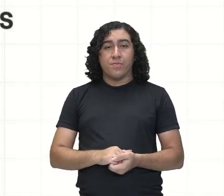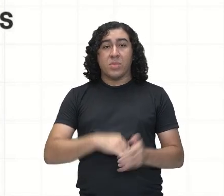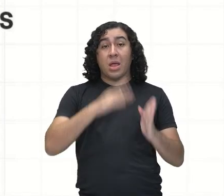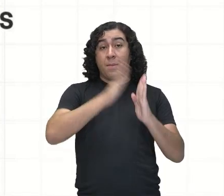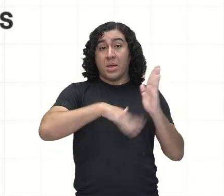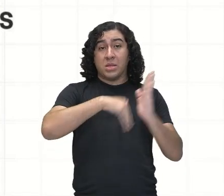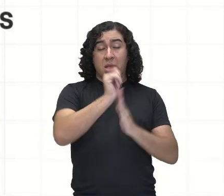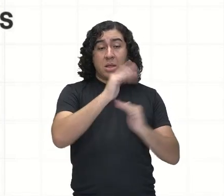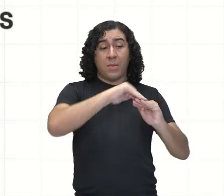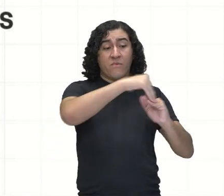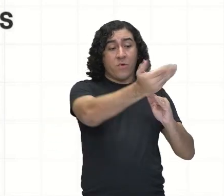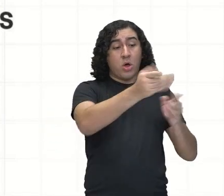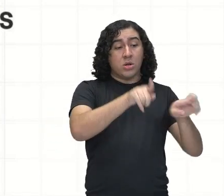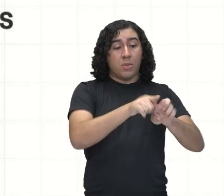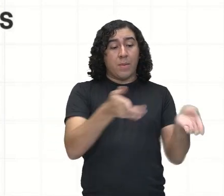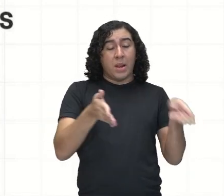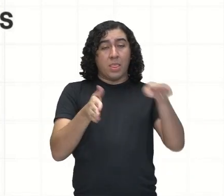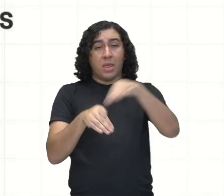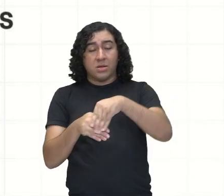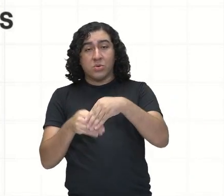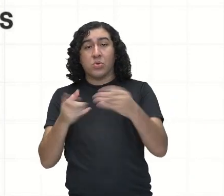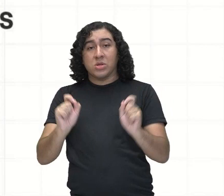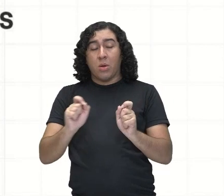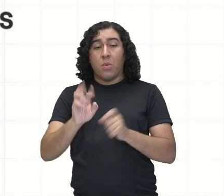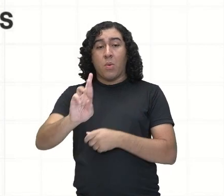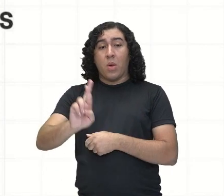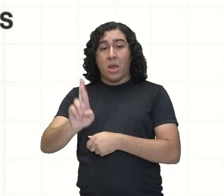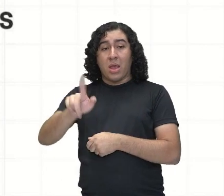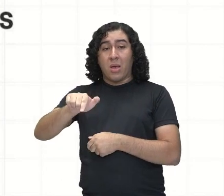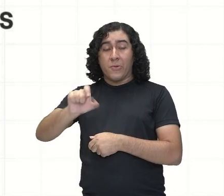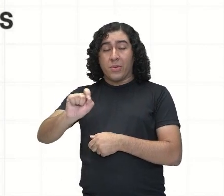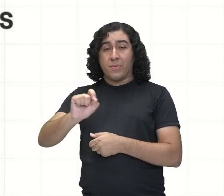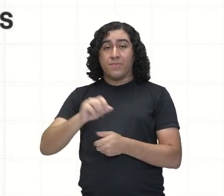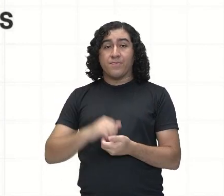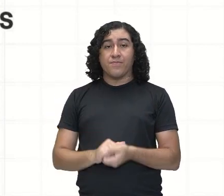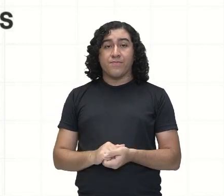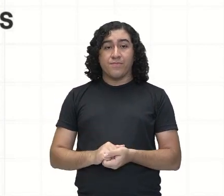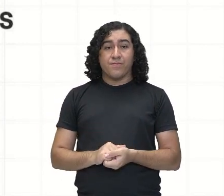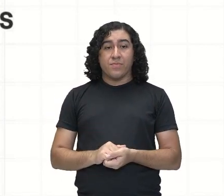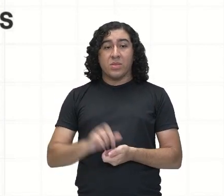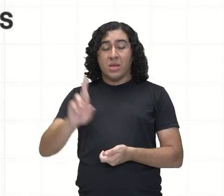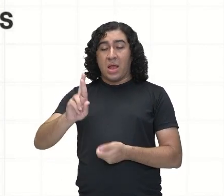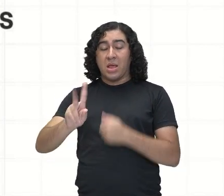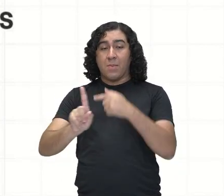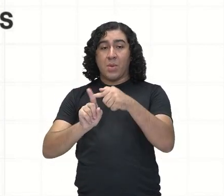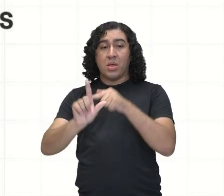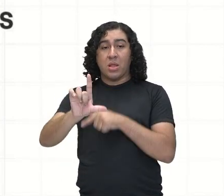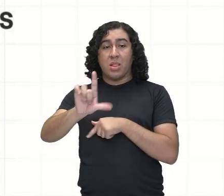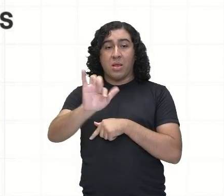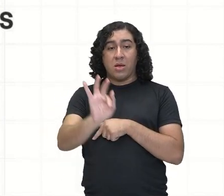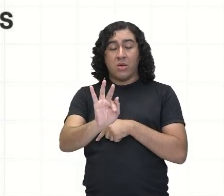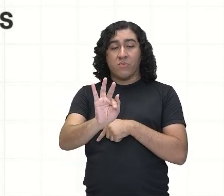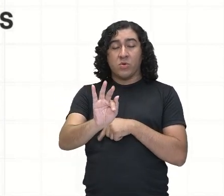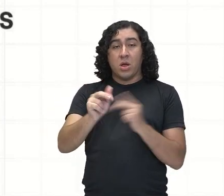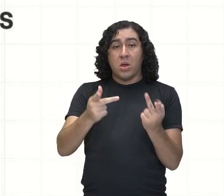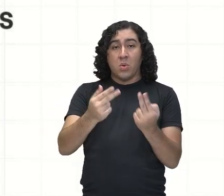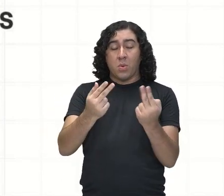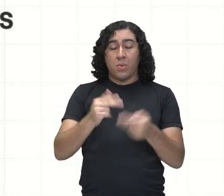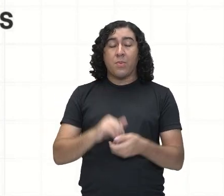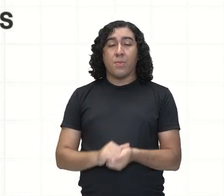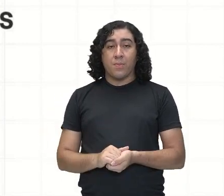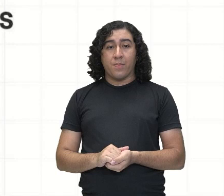dentro quanto para fora do carrossel, o raio da faixa será o raio do carrossel mais a largura da faixa em ambos os lados, né?